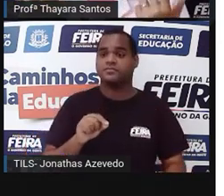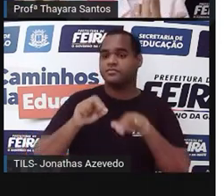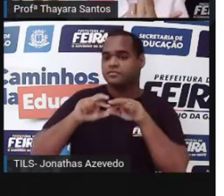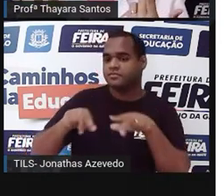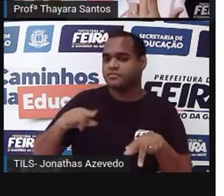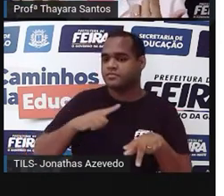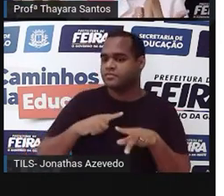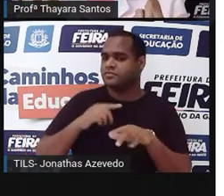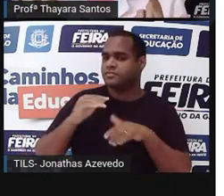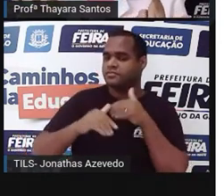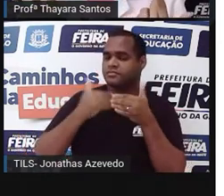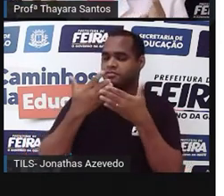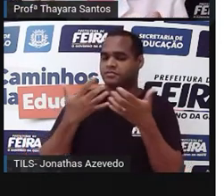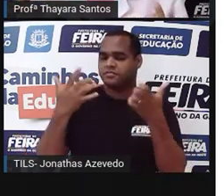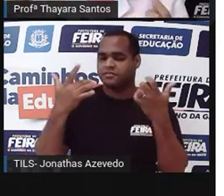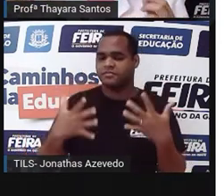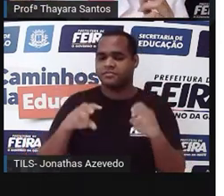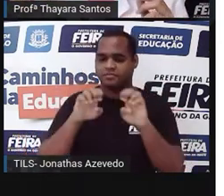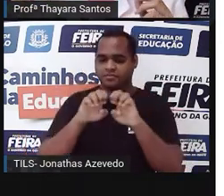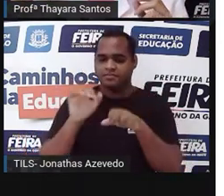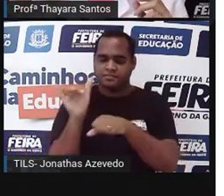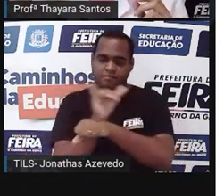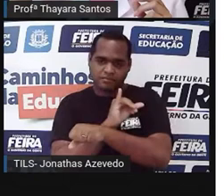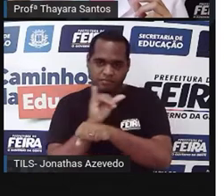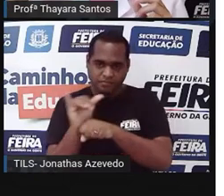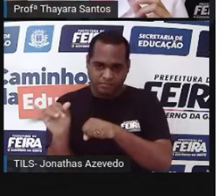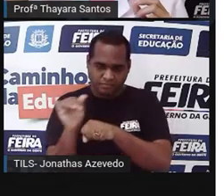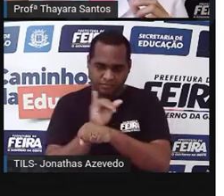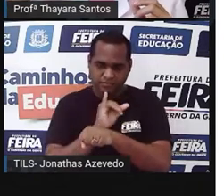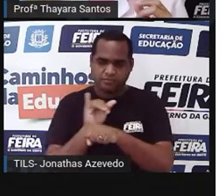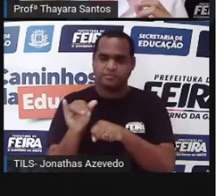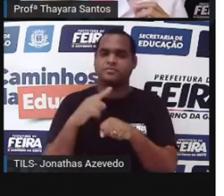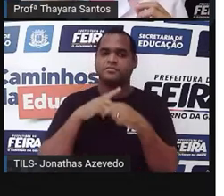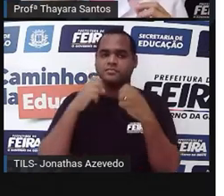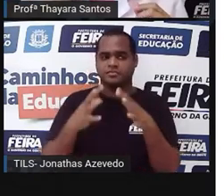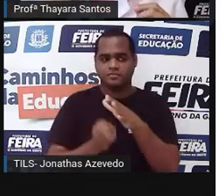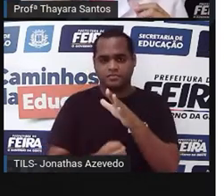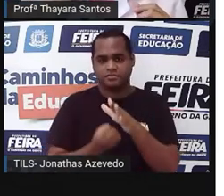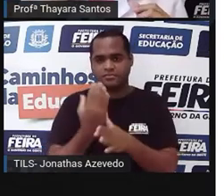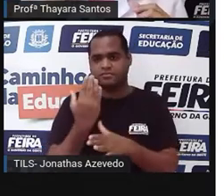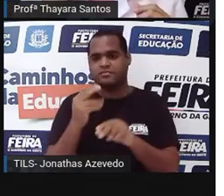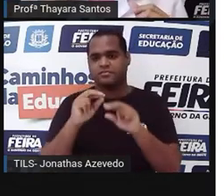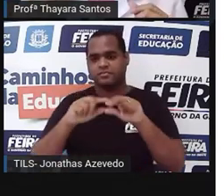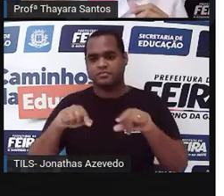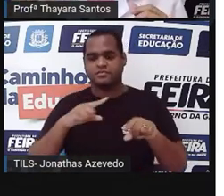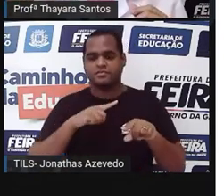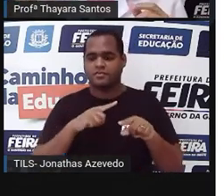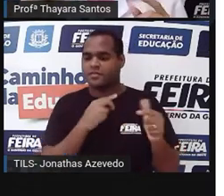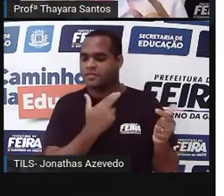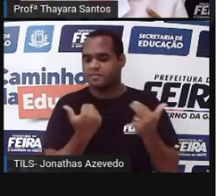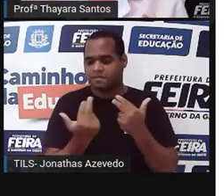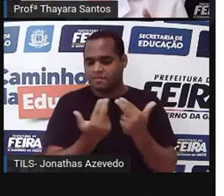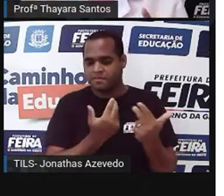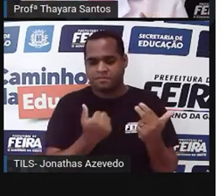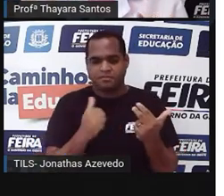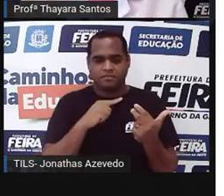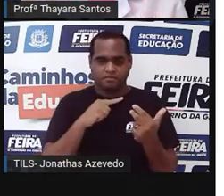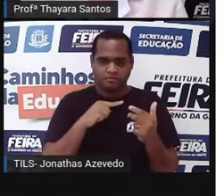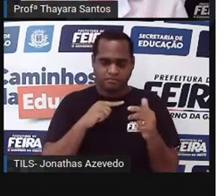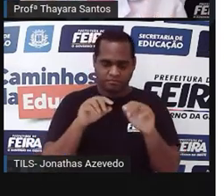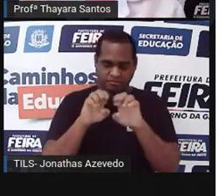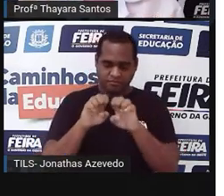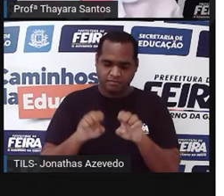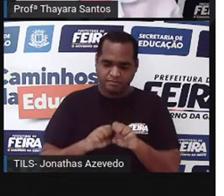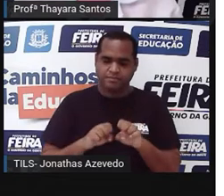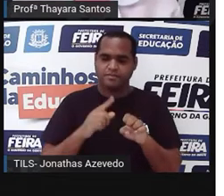desenvolveram uma estratégia que elas não produzem o grão de pólen ao mesmo tempo que a estrutura